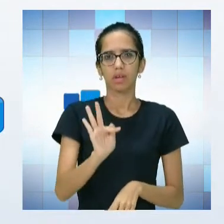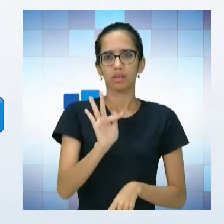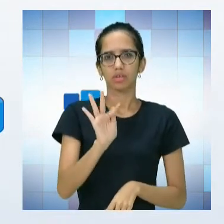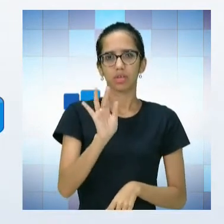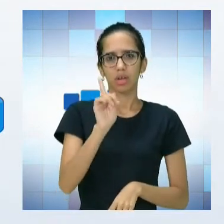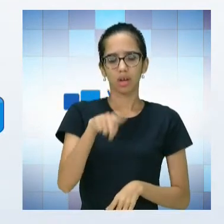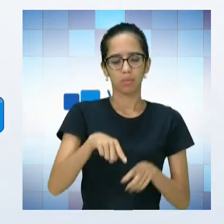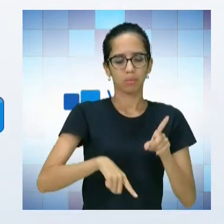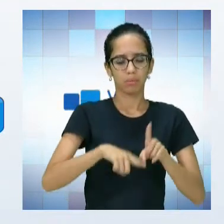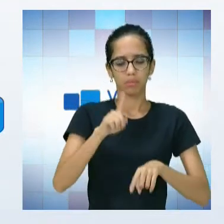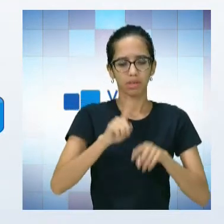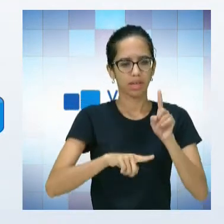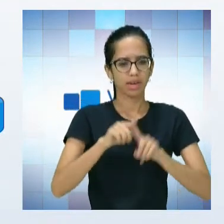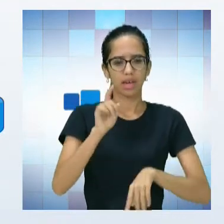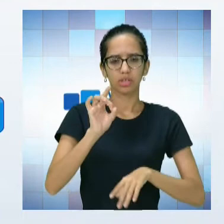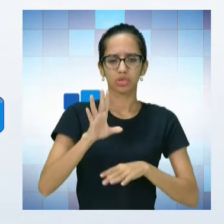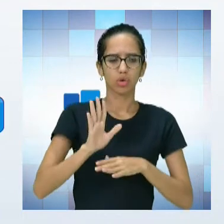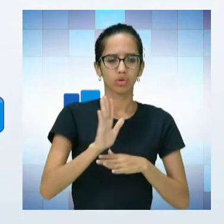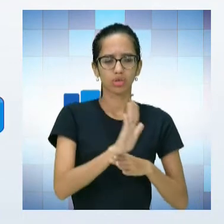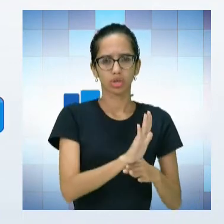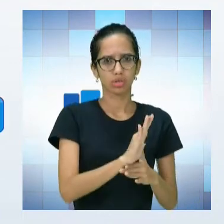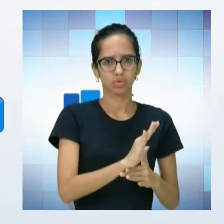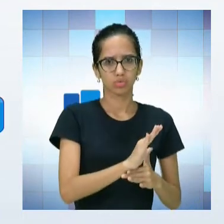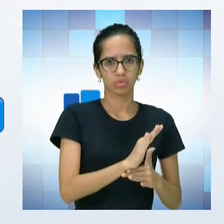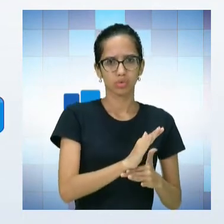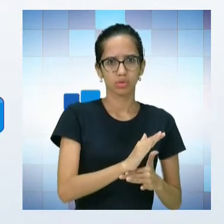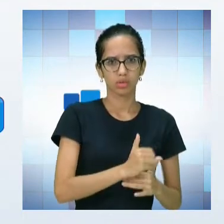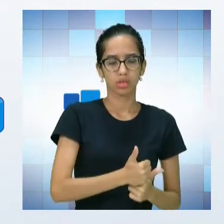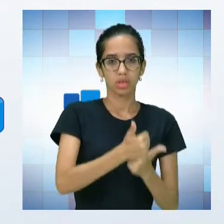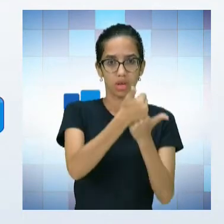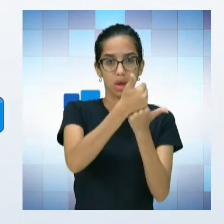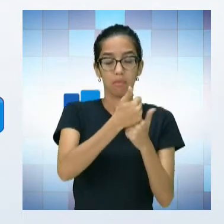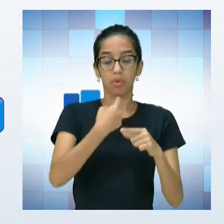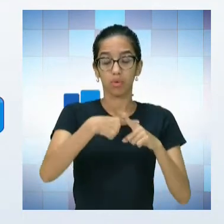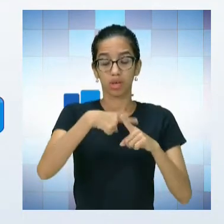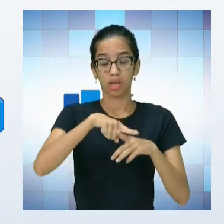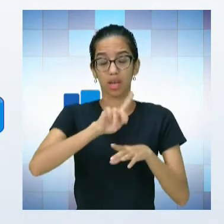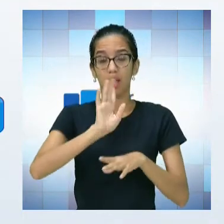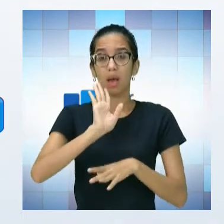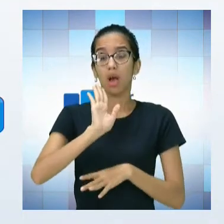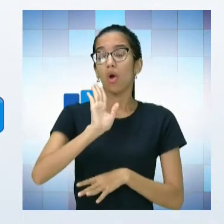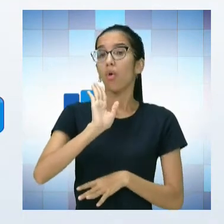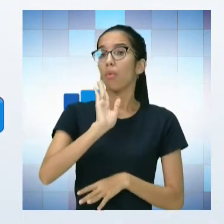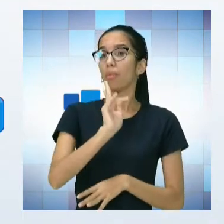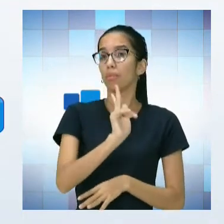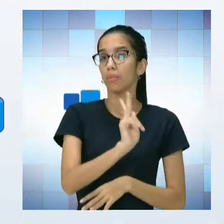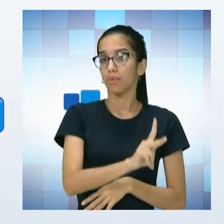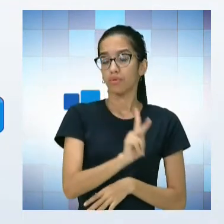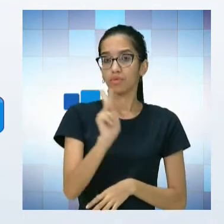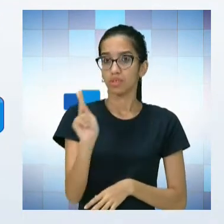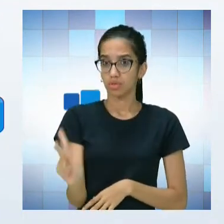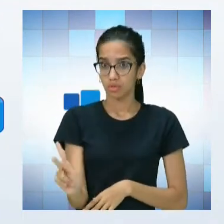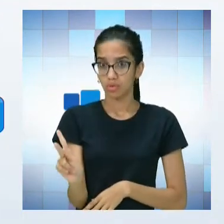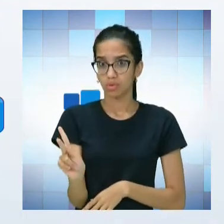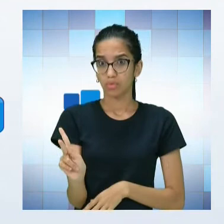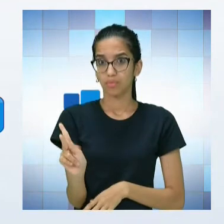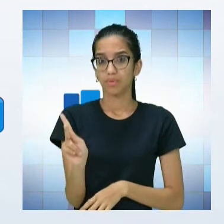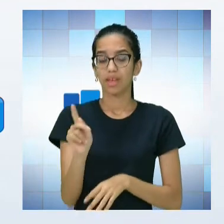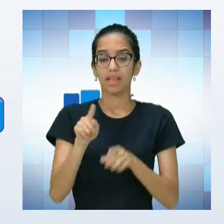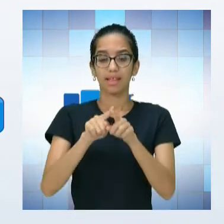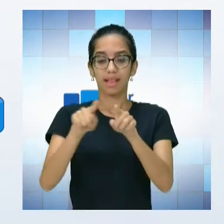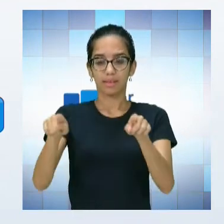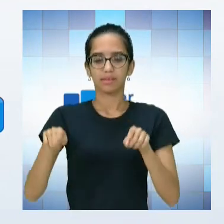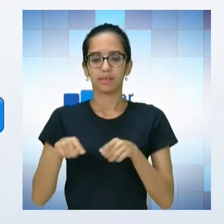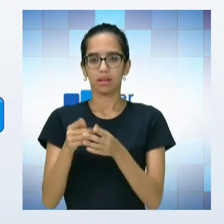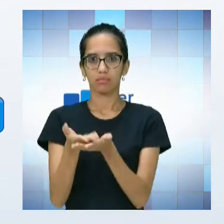ferramenta de apoio, porque o professor dá a teoria de sala de aula e vai para o laboratório para a parte prática daquela